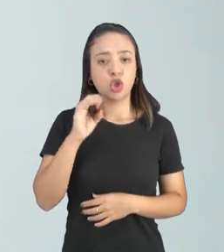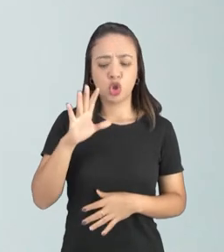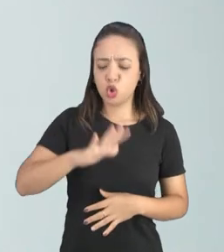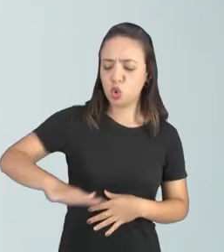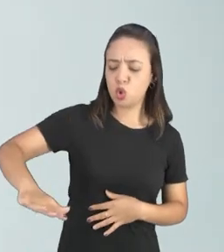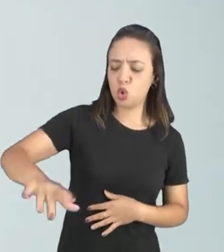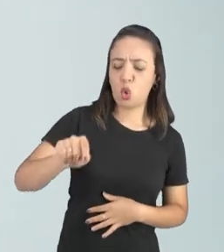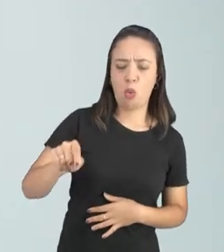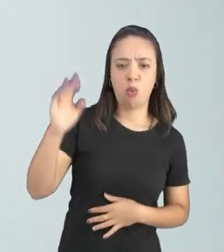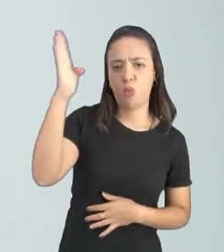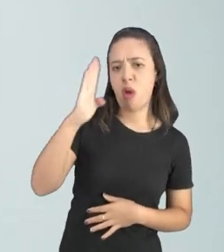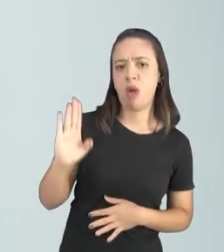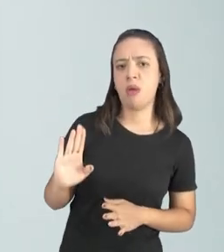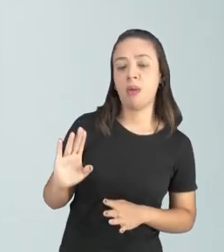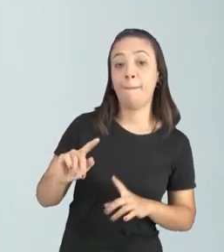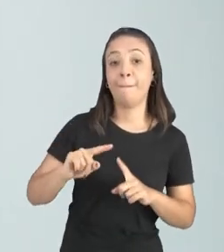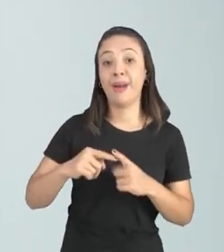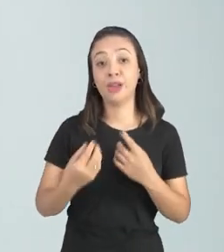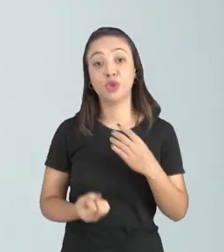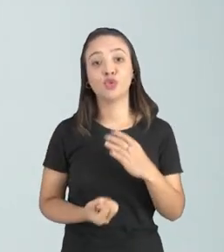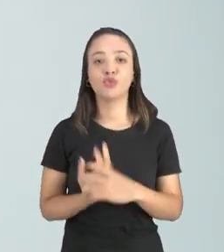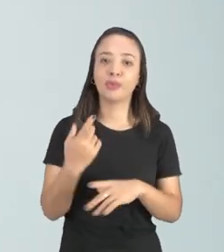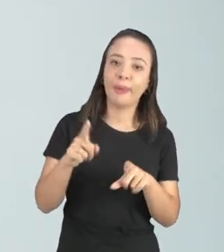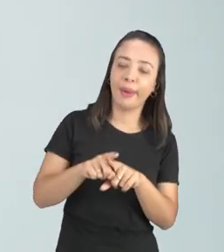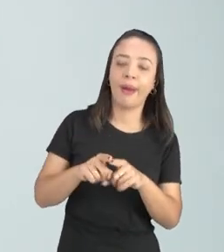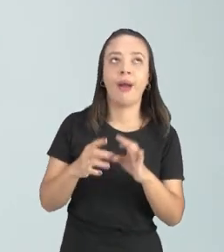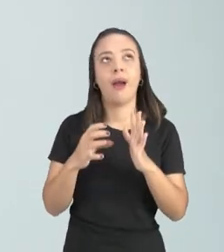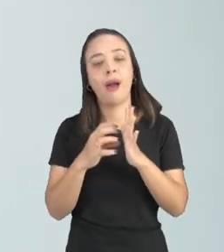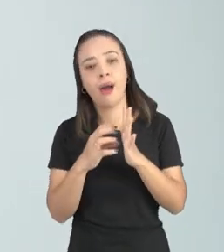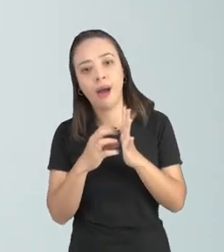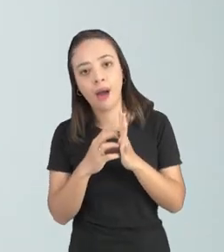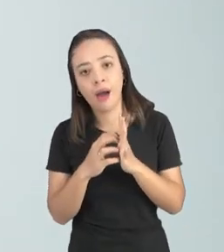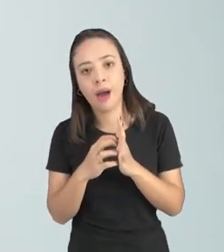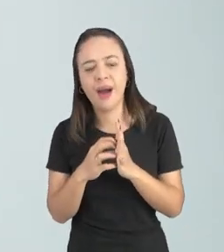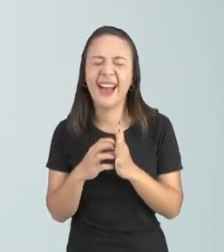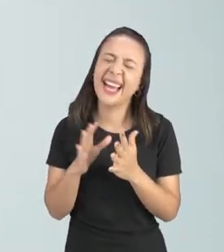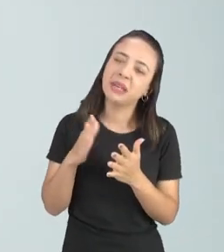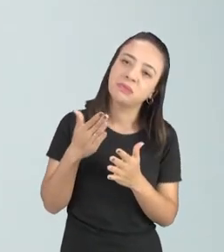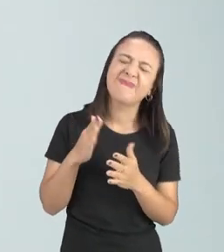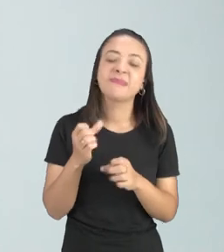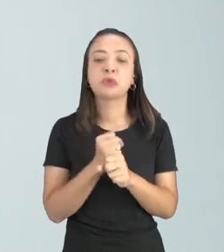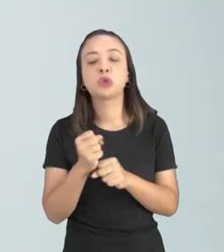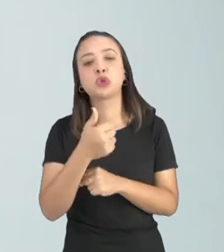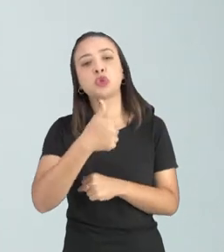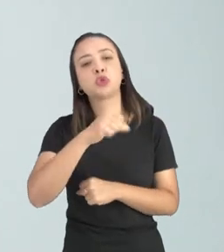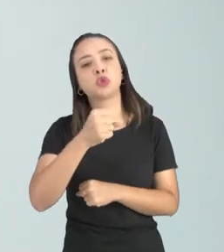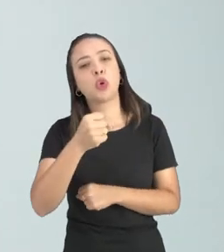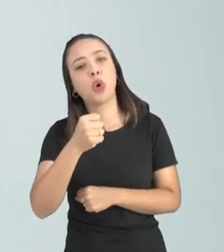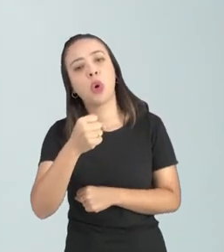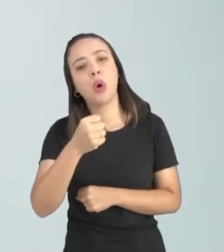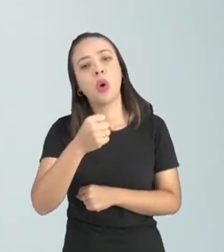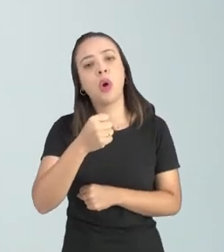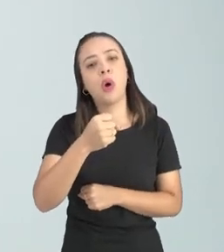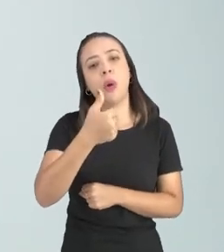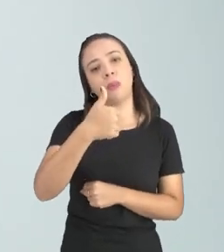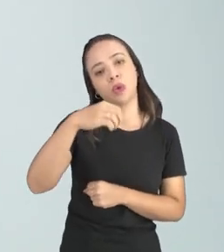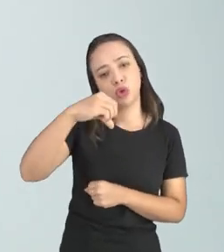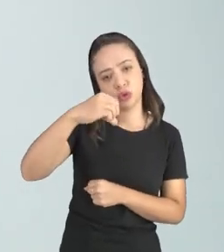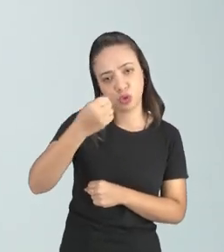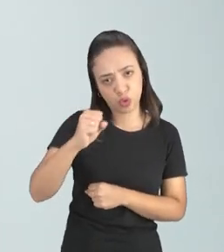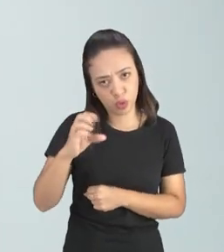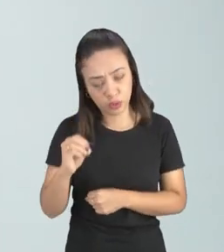da do AIDS e por volta do ano de dos anos 80 a tuberculose